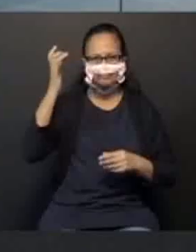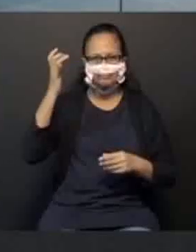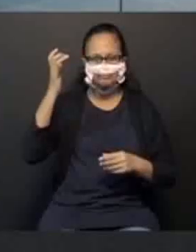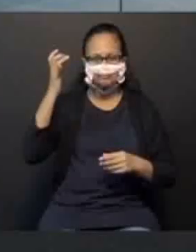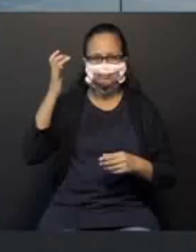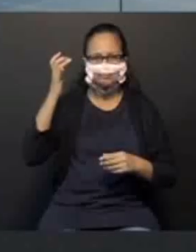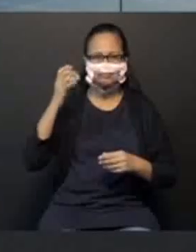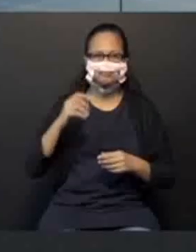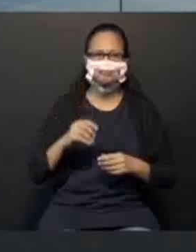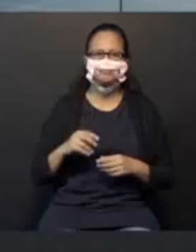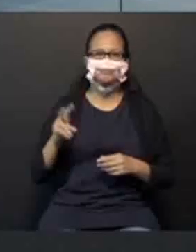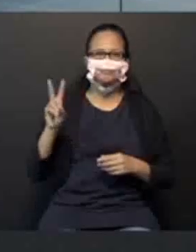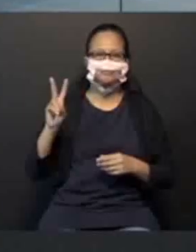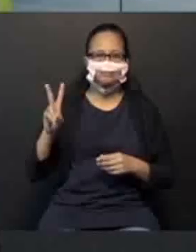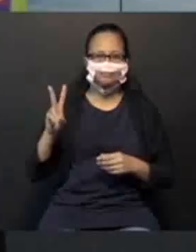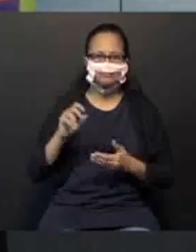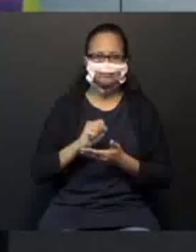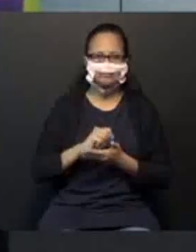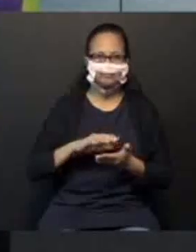Dois exercícios.